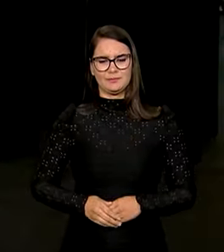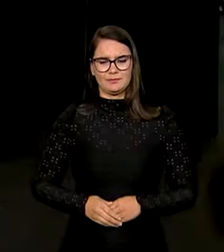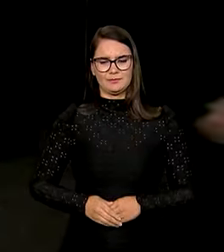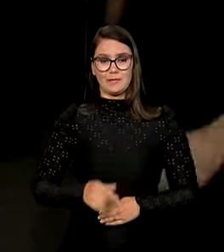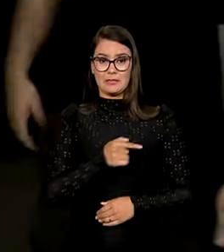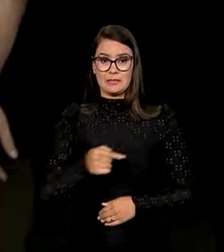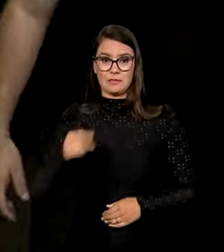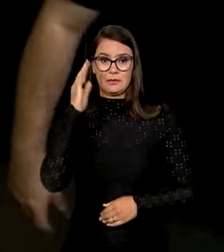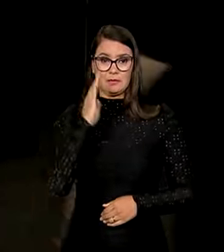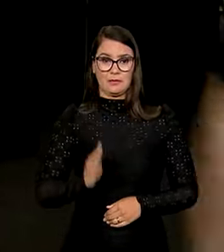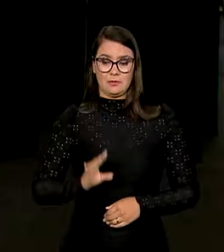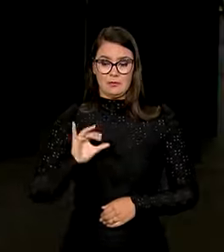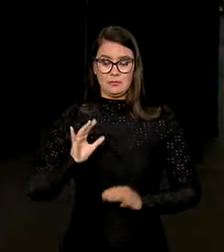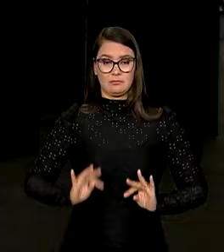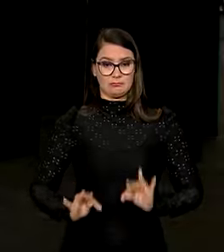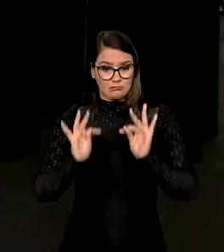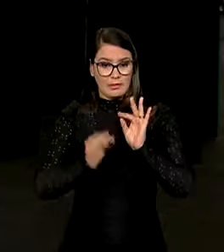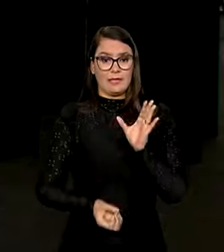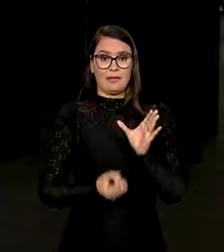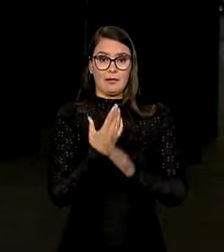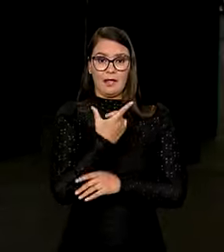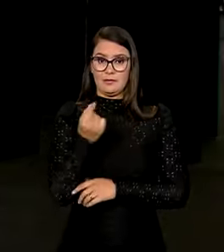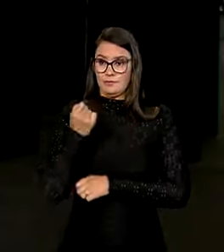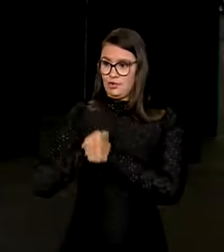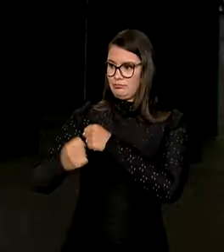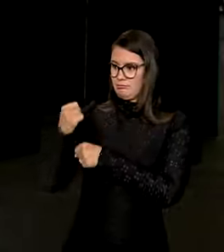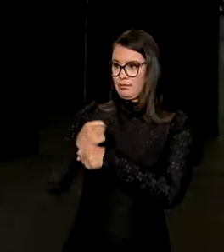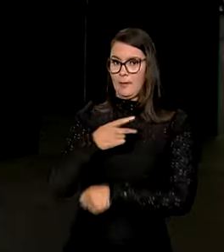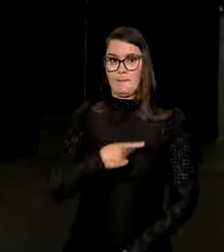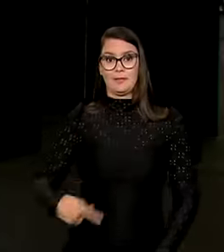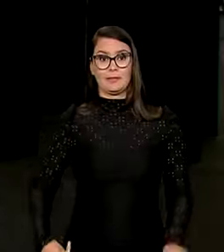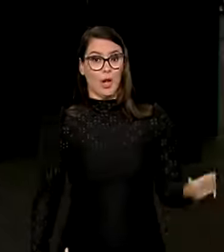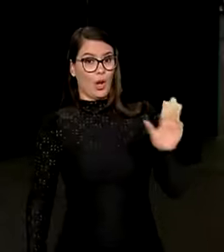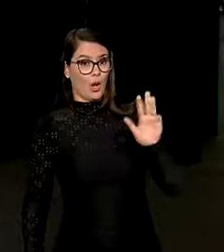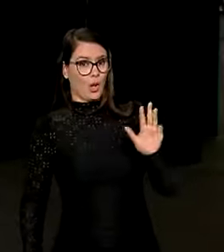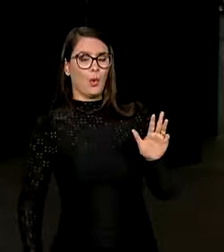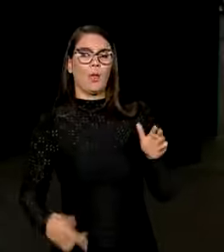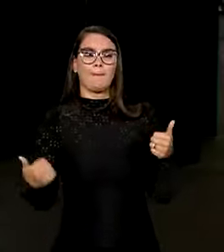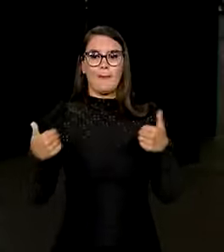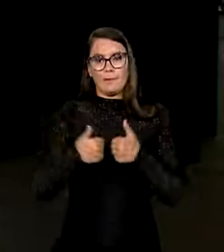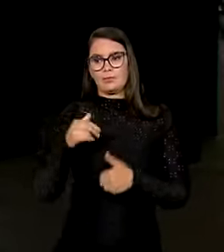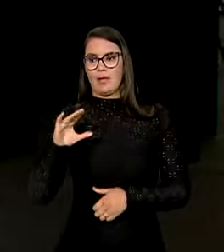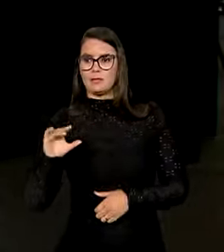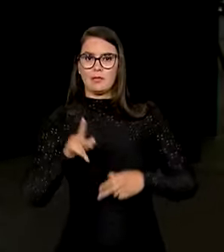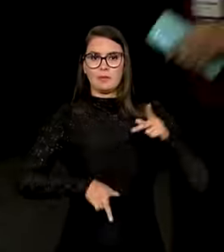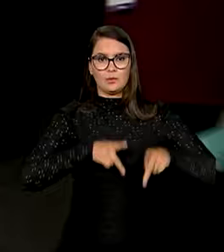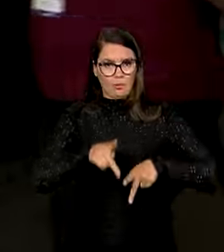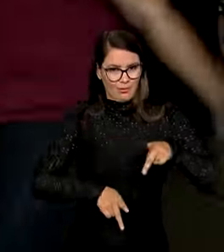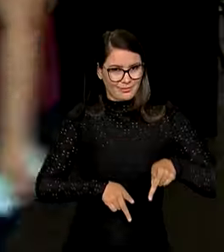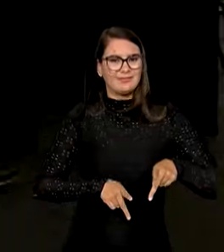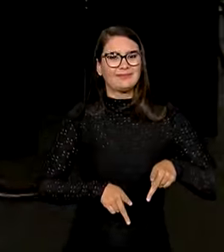Semana Nacional de Ciência e Tecnologia foi criada há 20 anos pelo presidente Lula para aproximar a ciência da população,